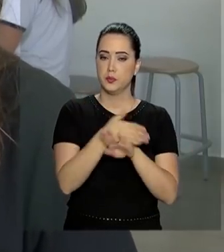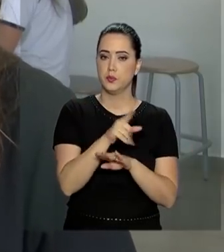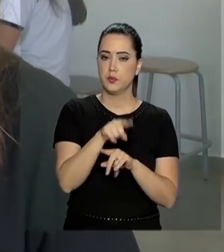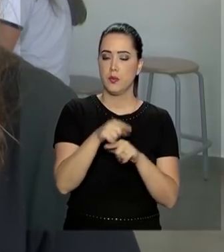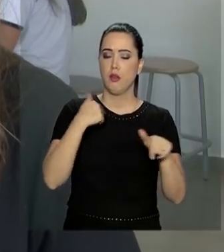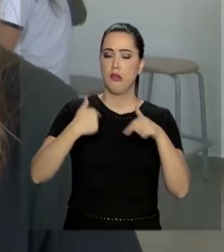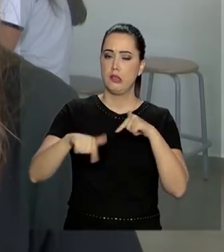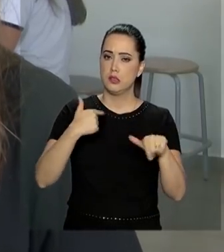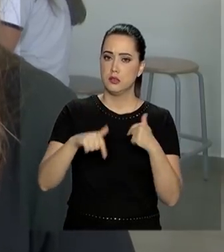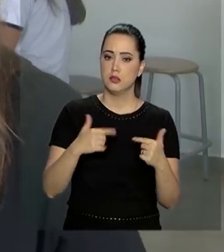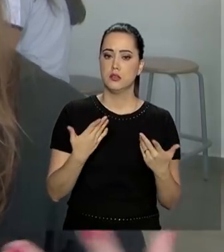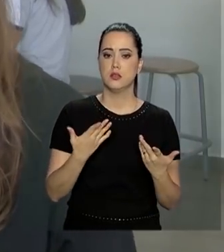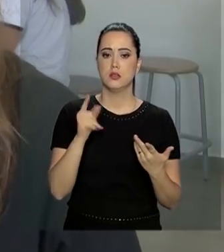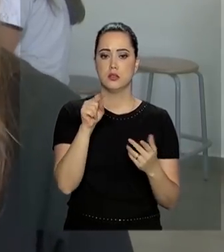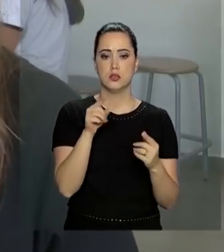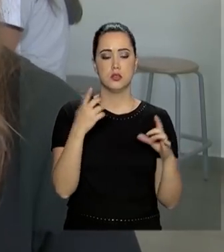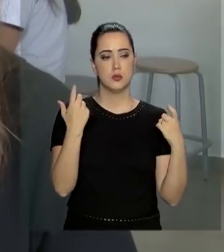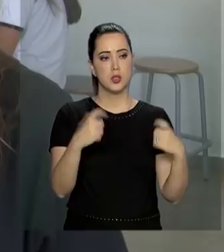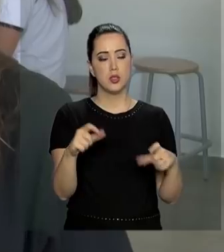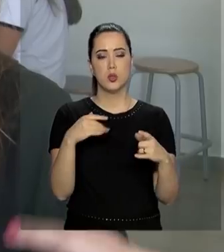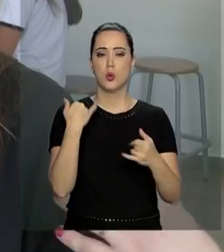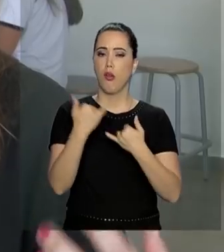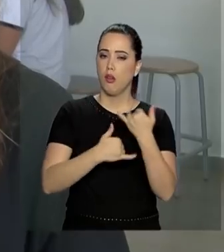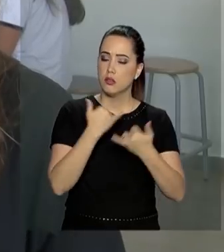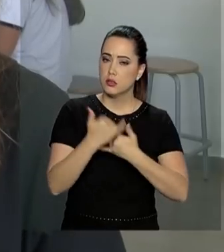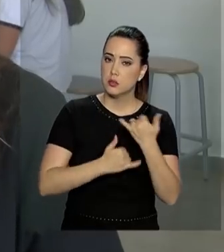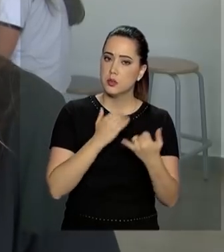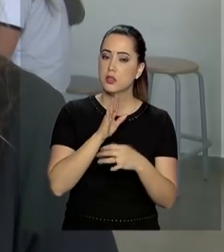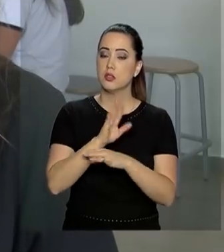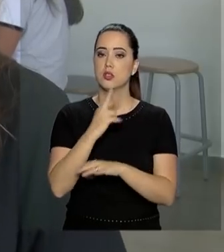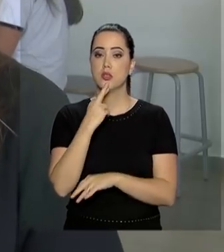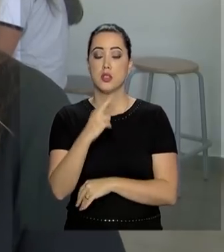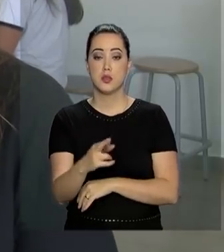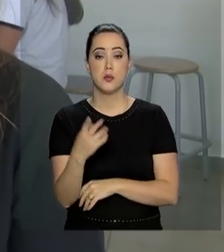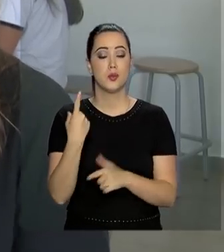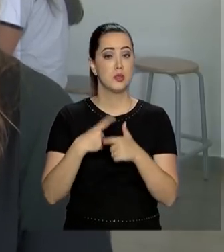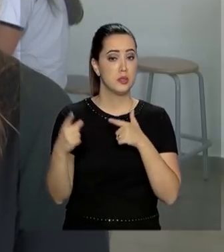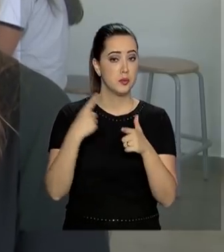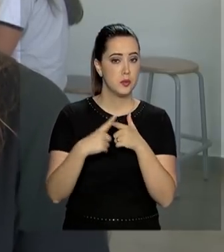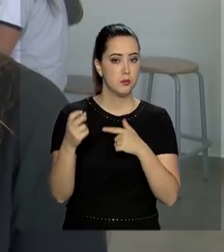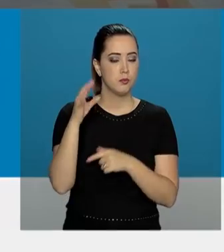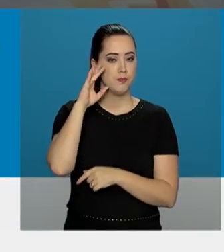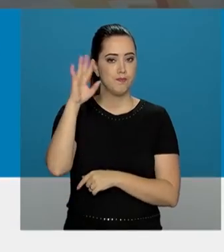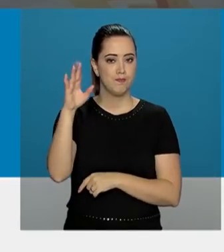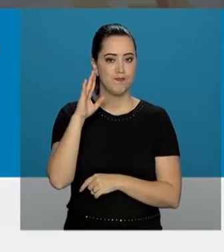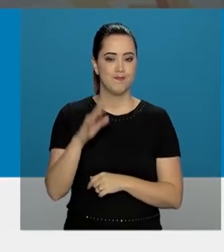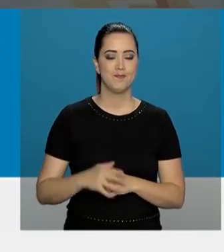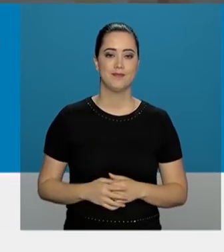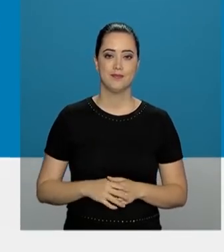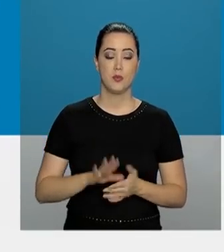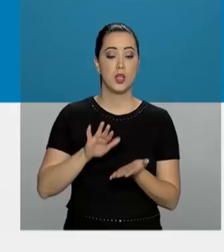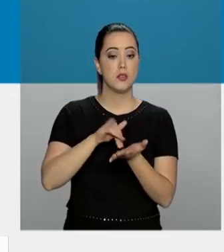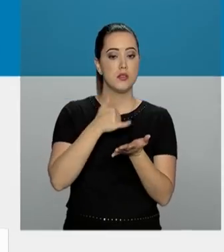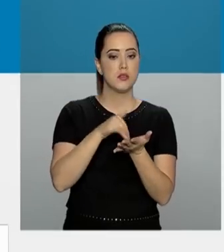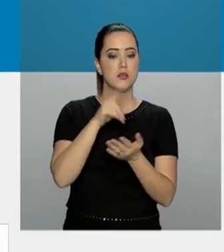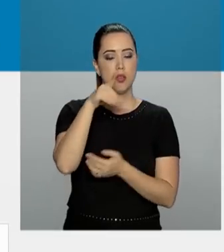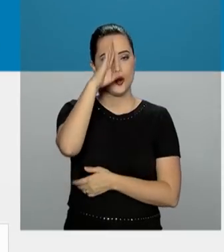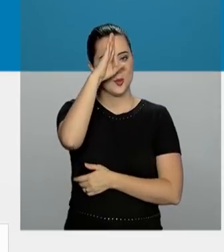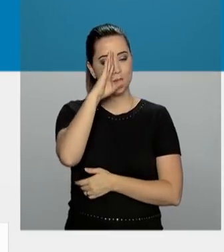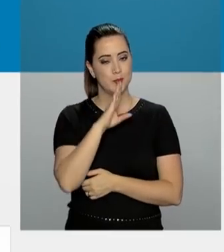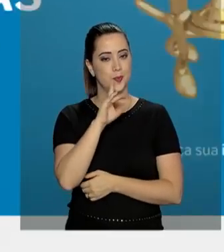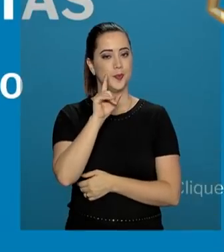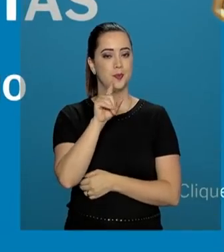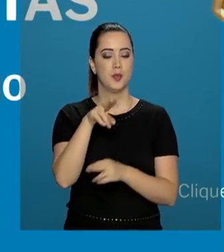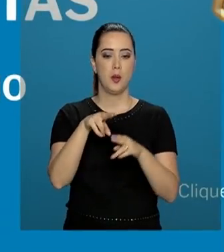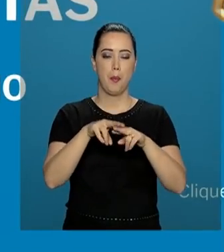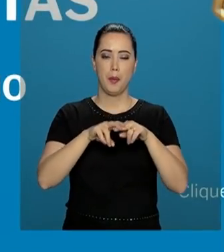trabalhar nesse ambiente divertido de solução de problemas e de criatividade. A inscrição é de graça e